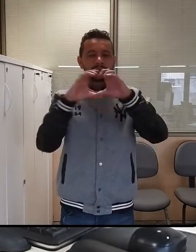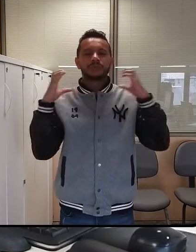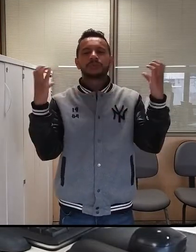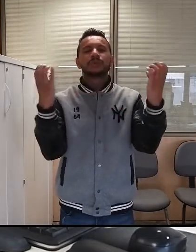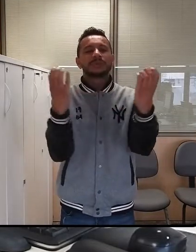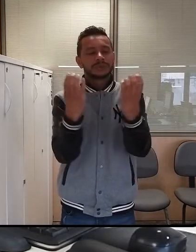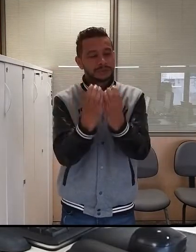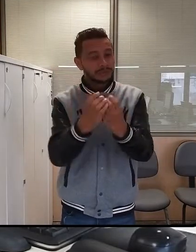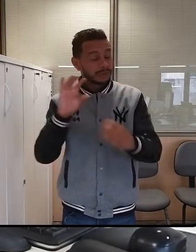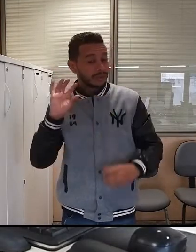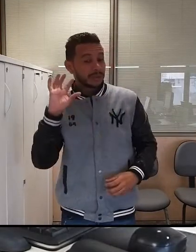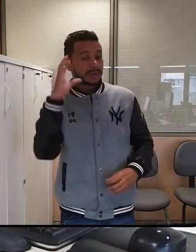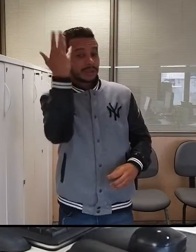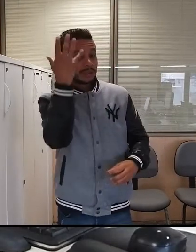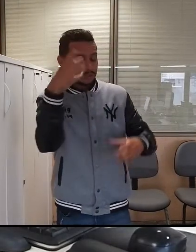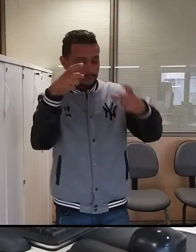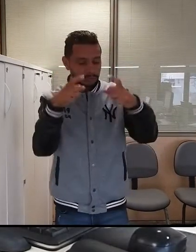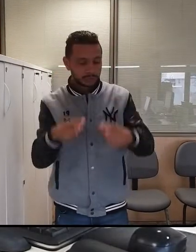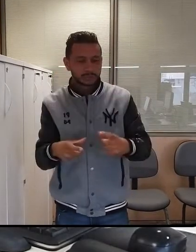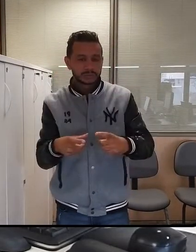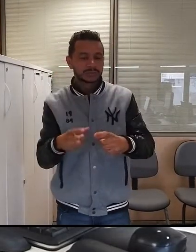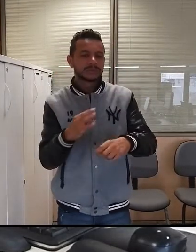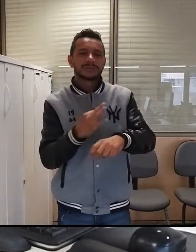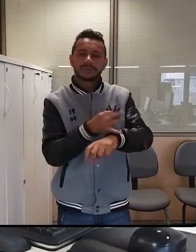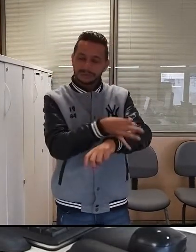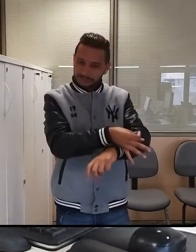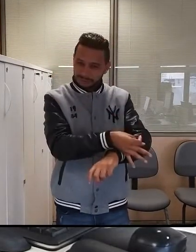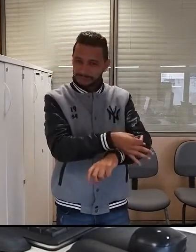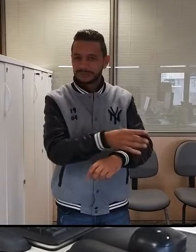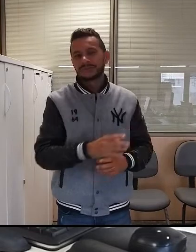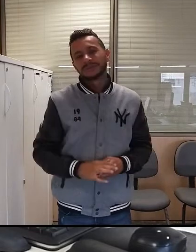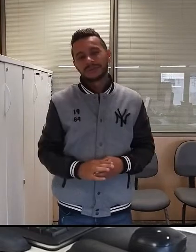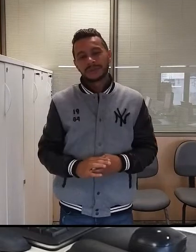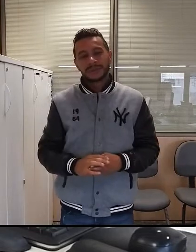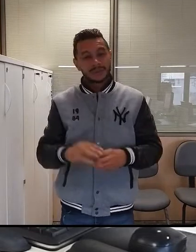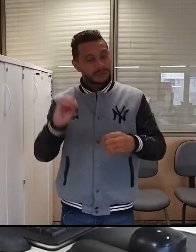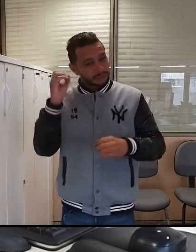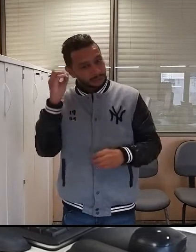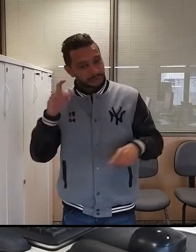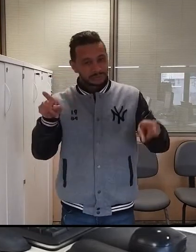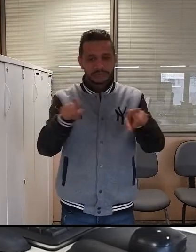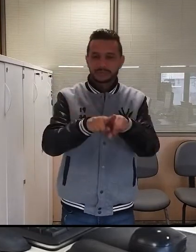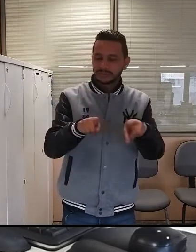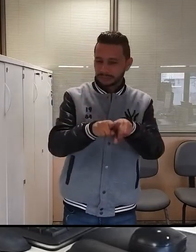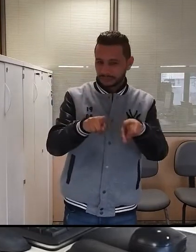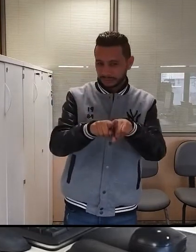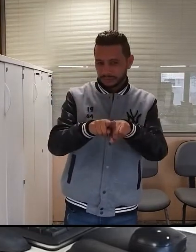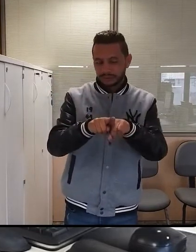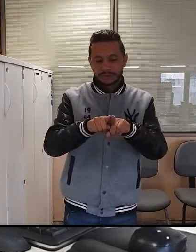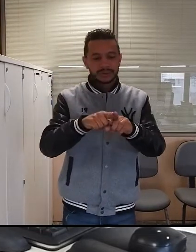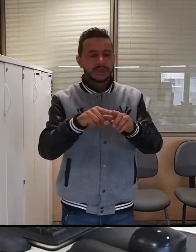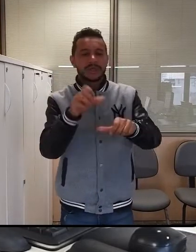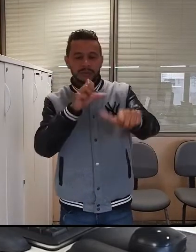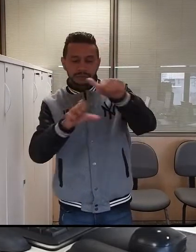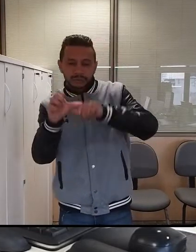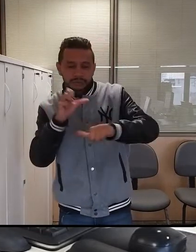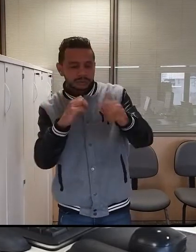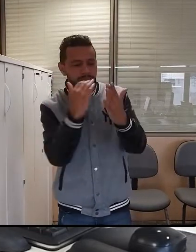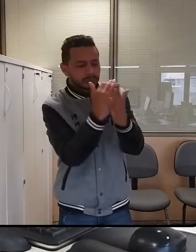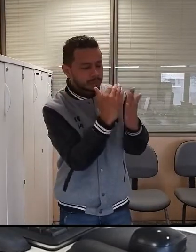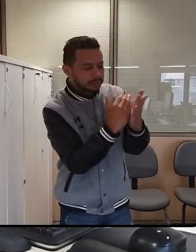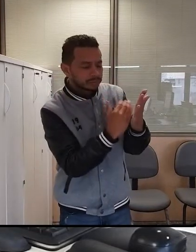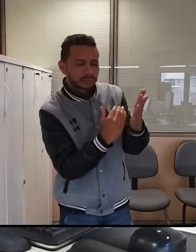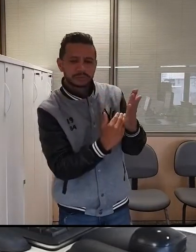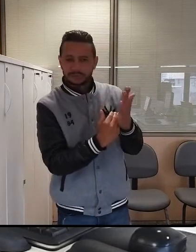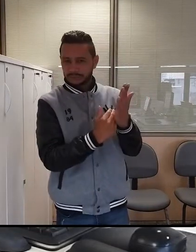Taboão e também na sede em Osasco Está em jogo a renovação da convenção coletiva e o reajuste salarial